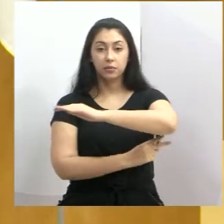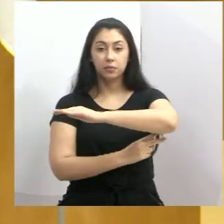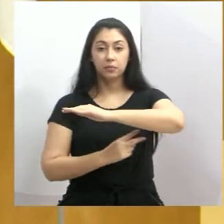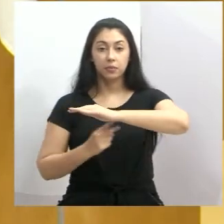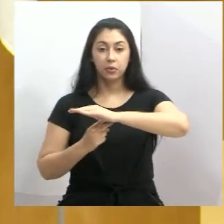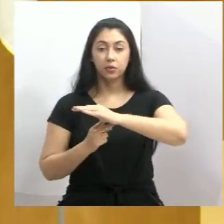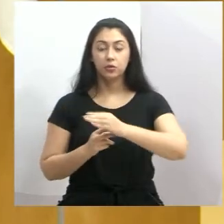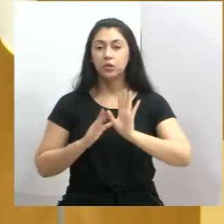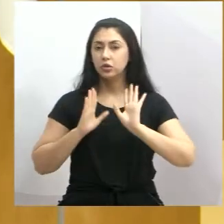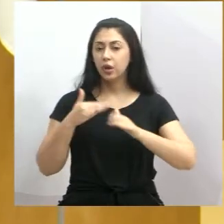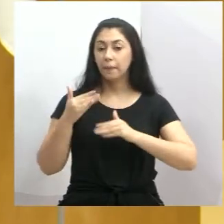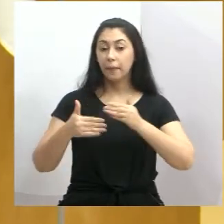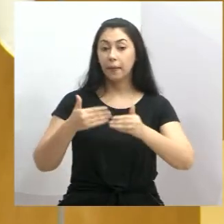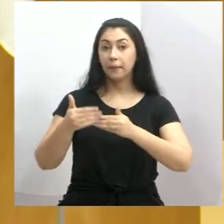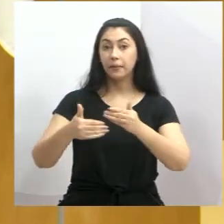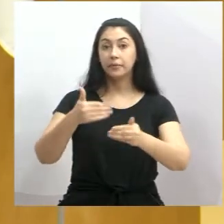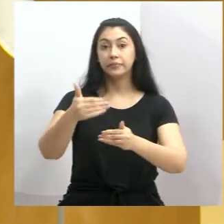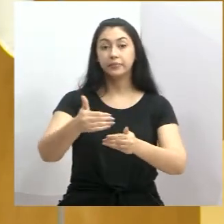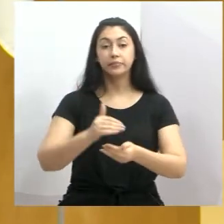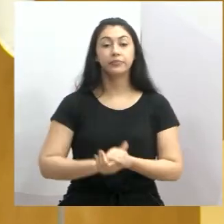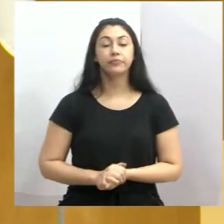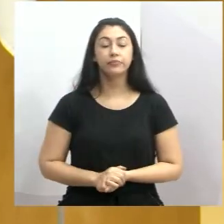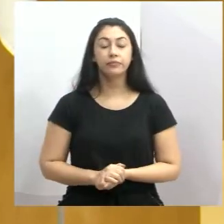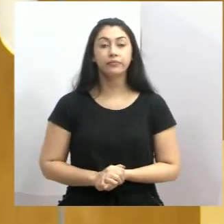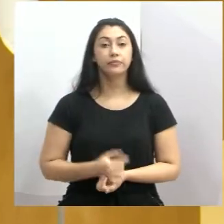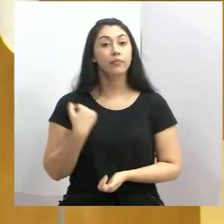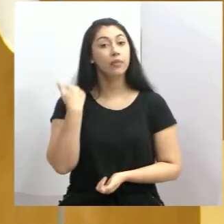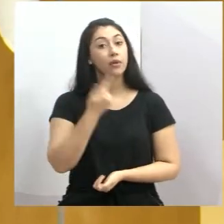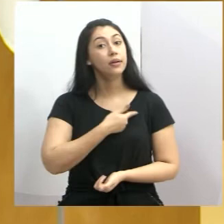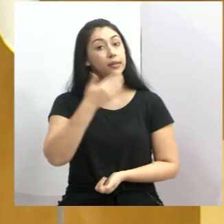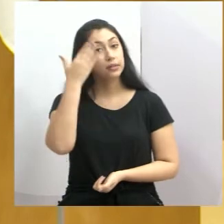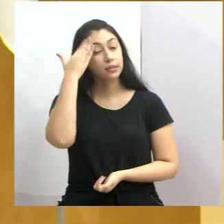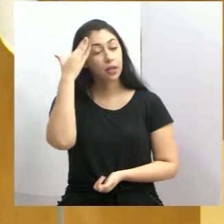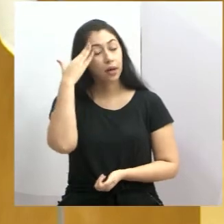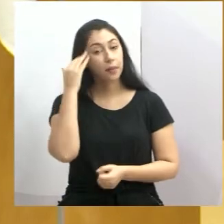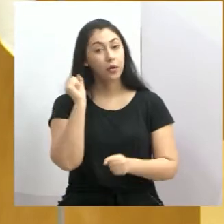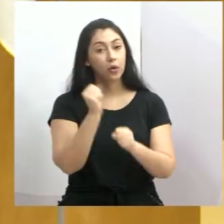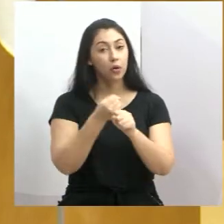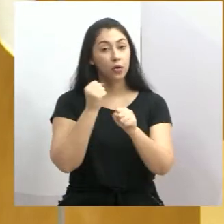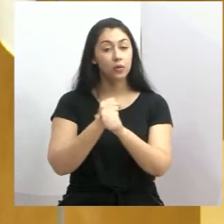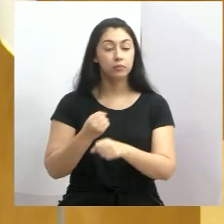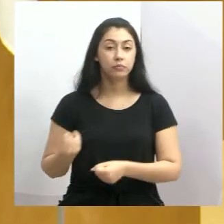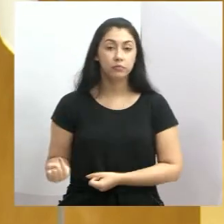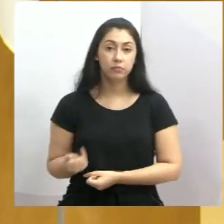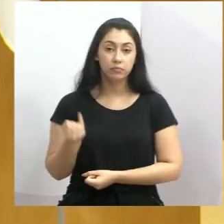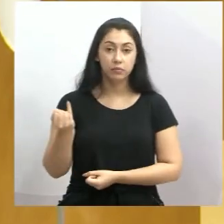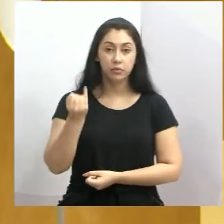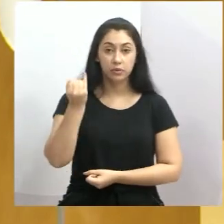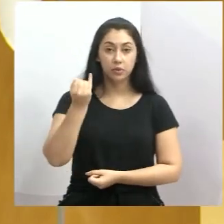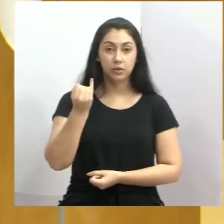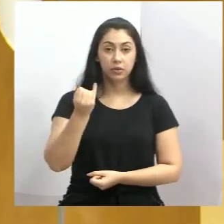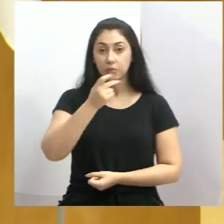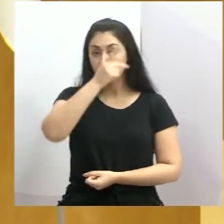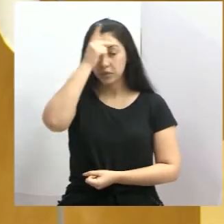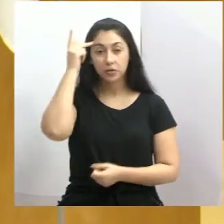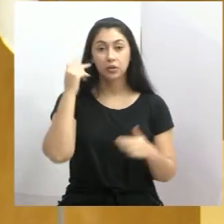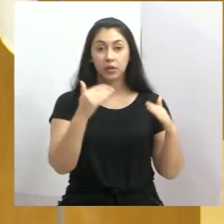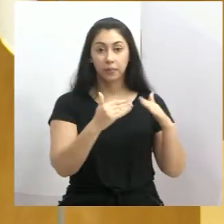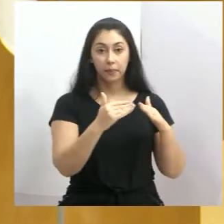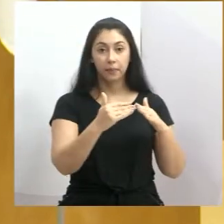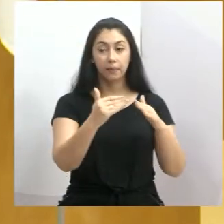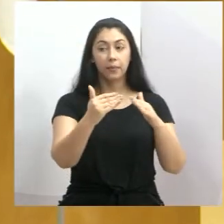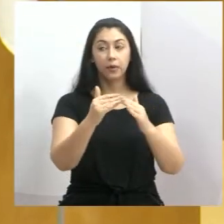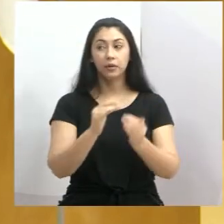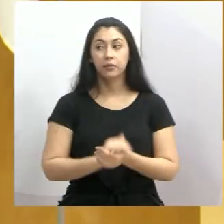está numa fase bem adiantada. E a gente sabe que vai ser muito importante ali a terceira ponte para os moradores da nossa cidade